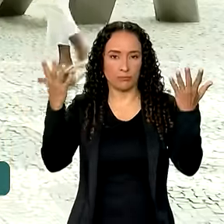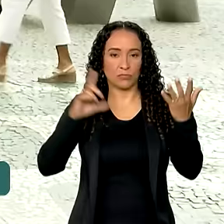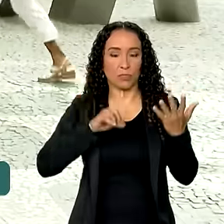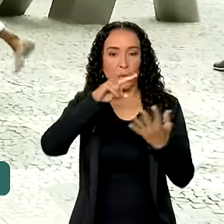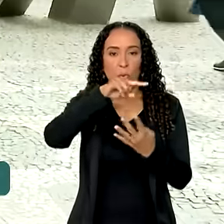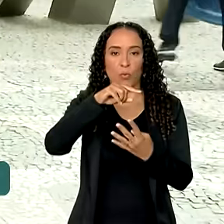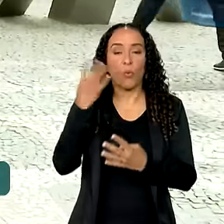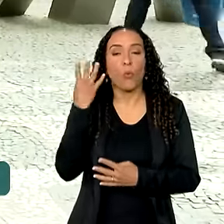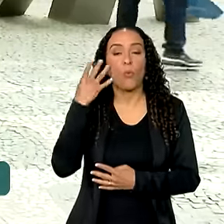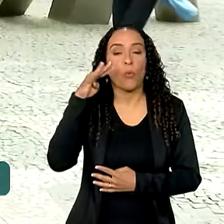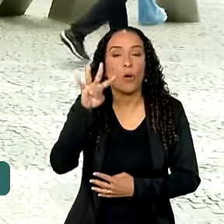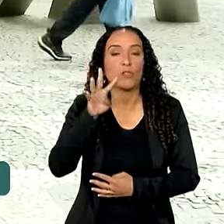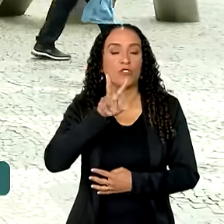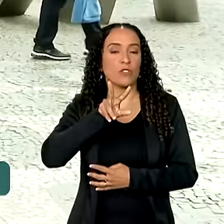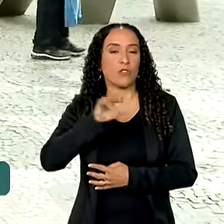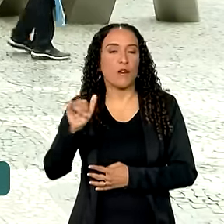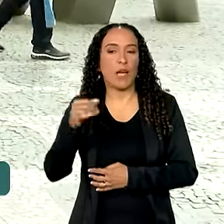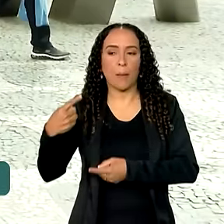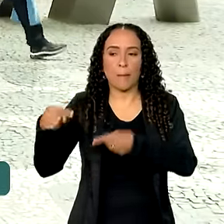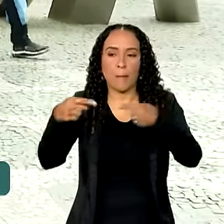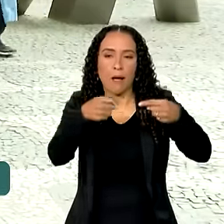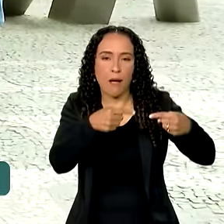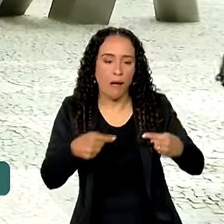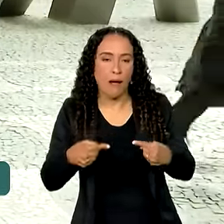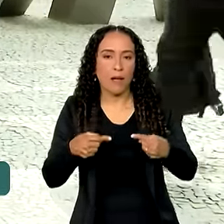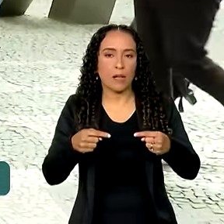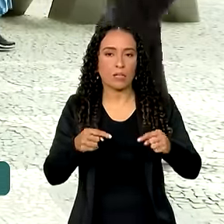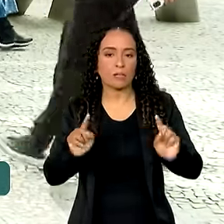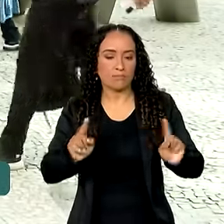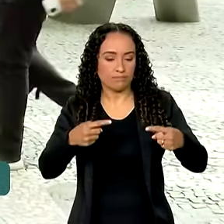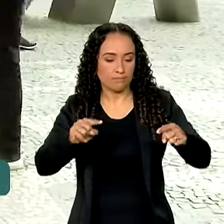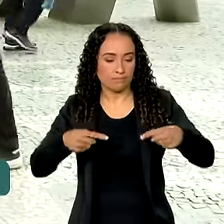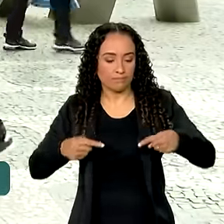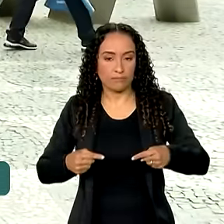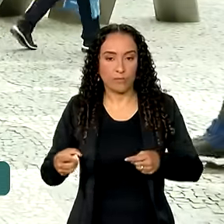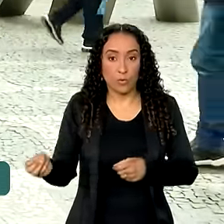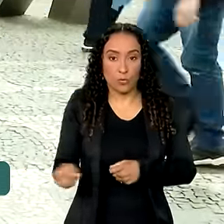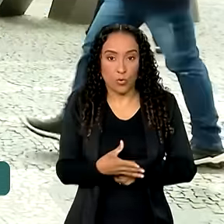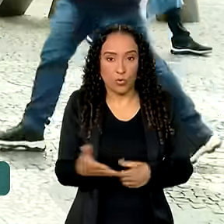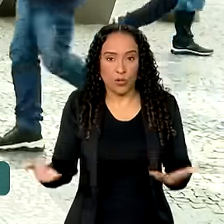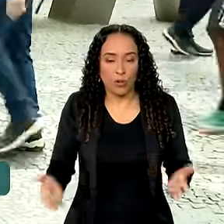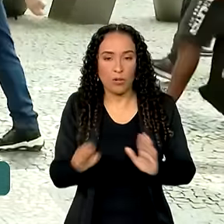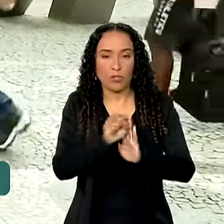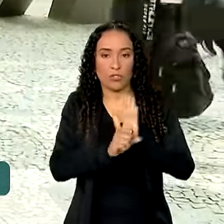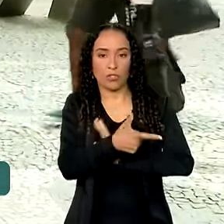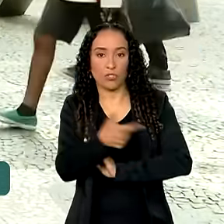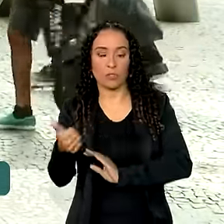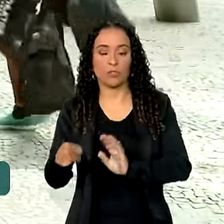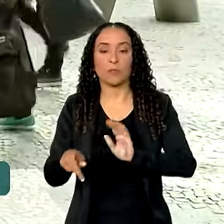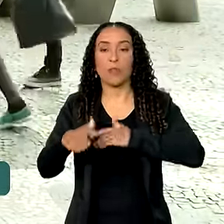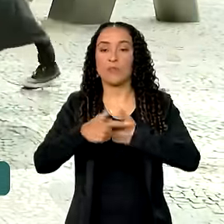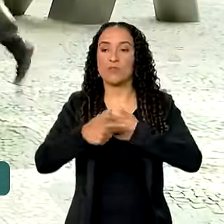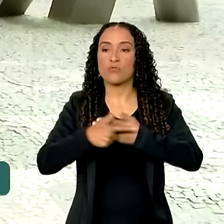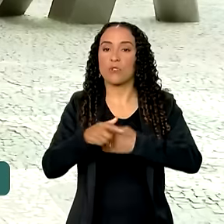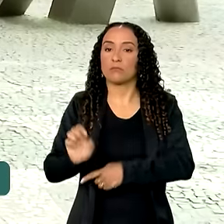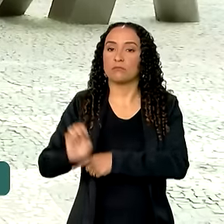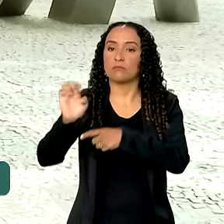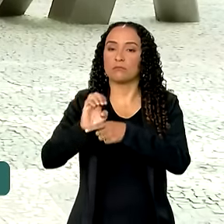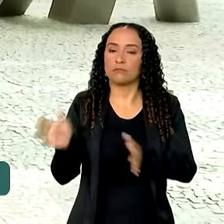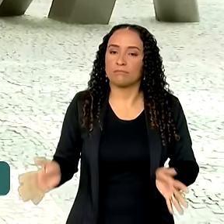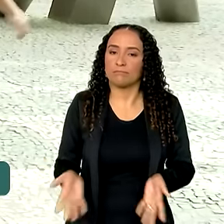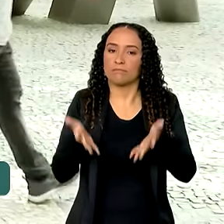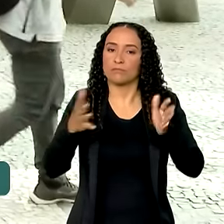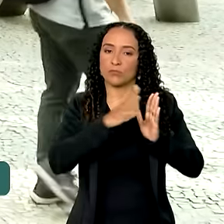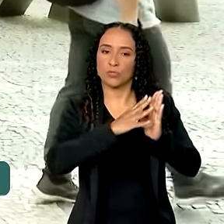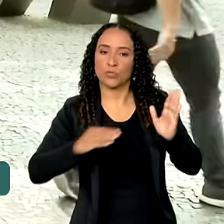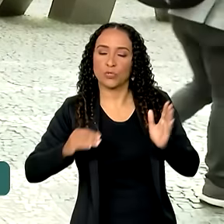os quatro dias vai discutir os desafios emergentes do século XXI e o papel do Estado na promoção de um modelo de